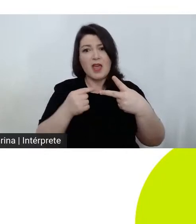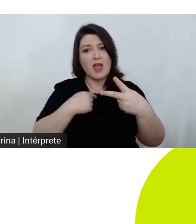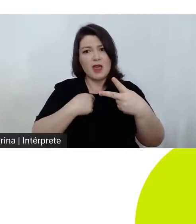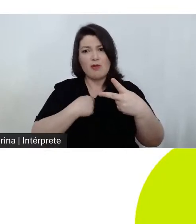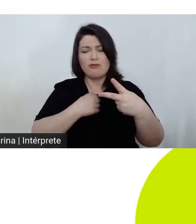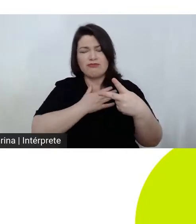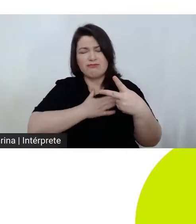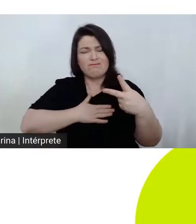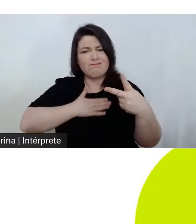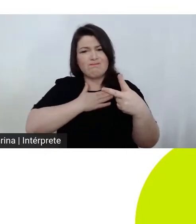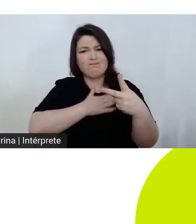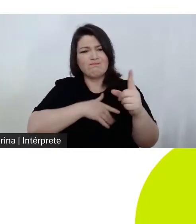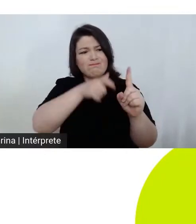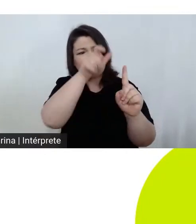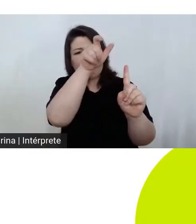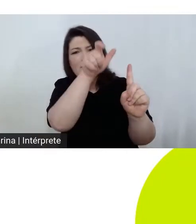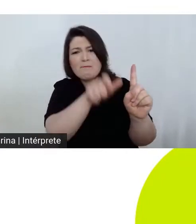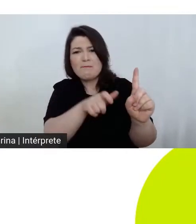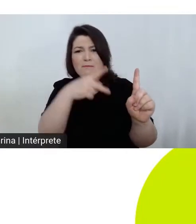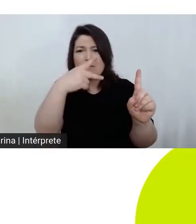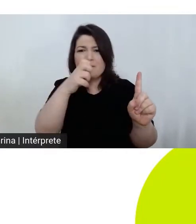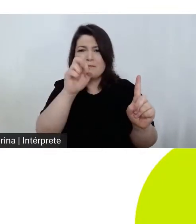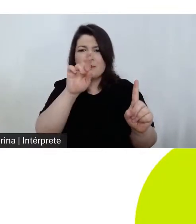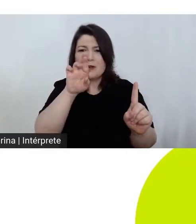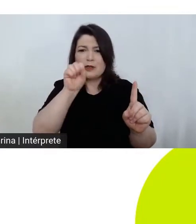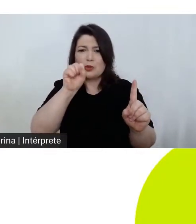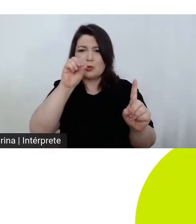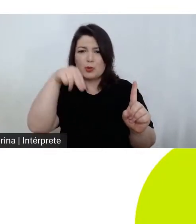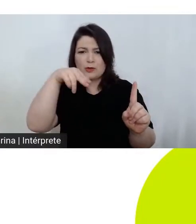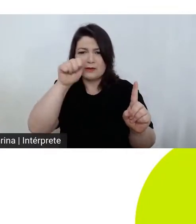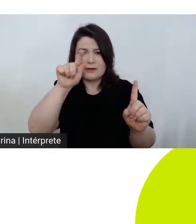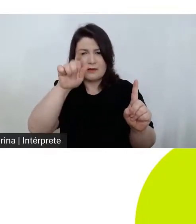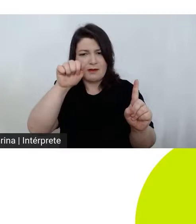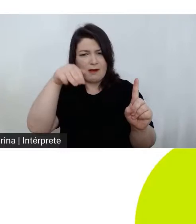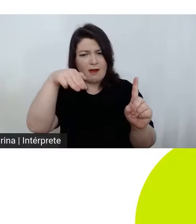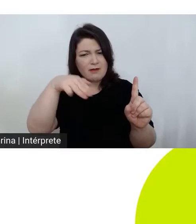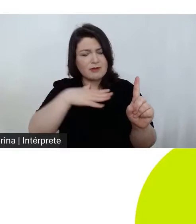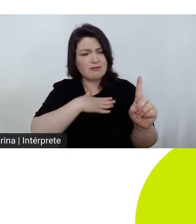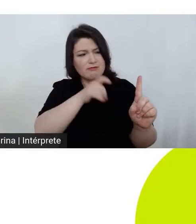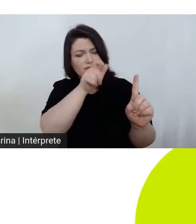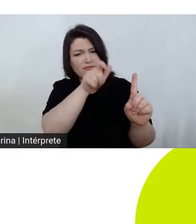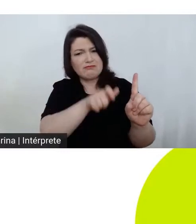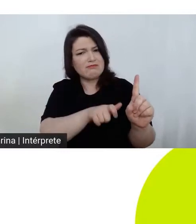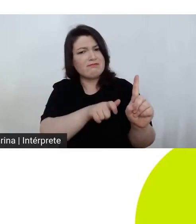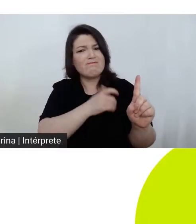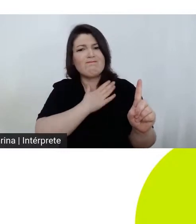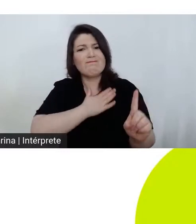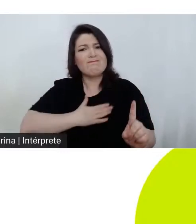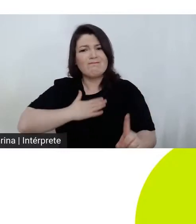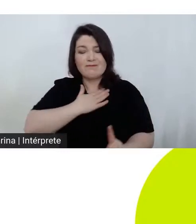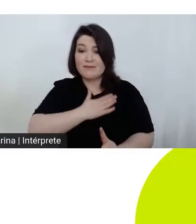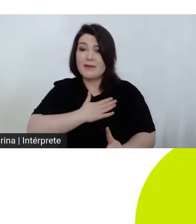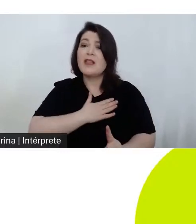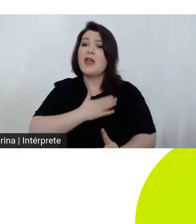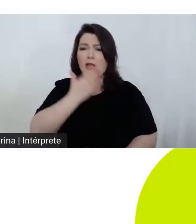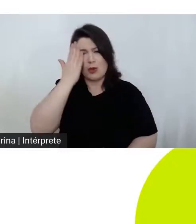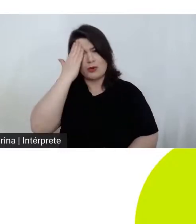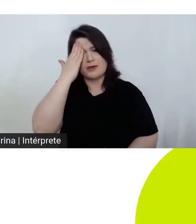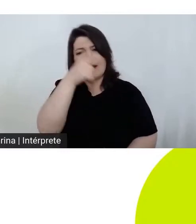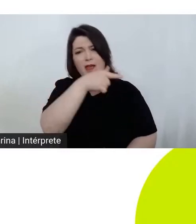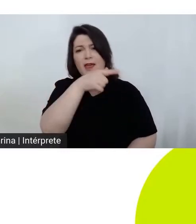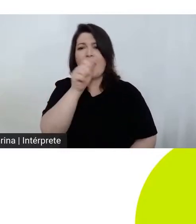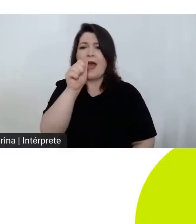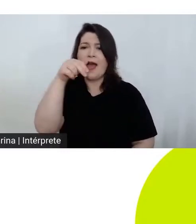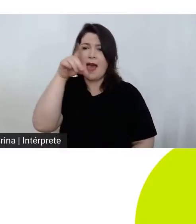nos últimos anos o Adam Sandler é de facto um grande ator ele já tinha provado isso ao trabalhar com